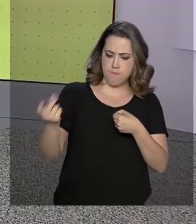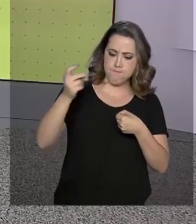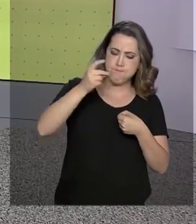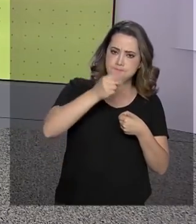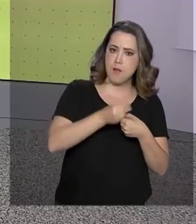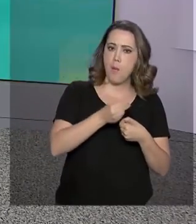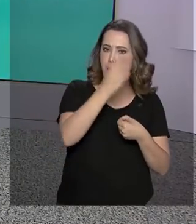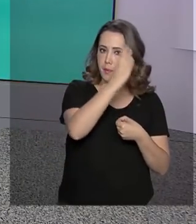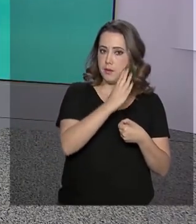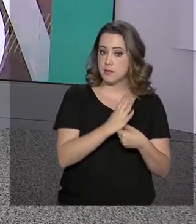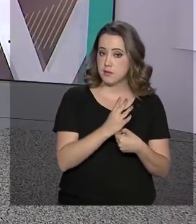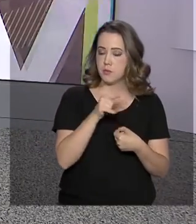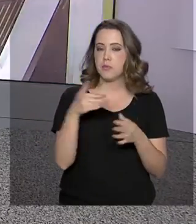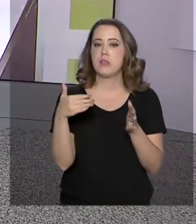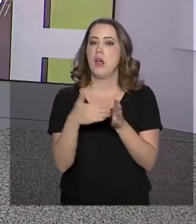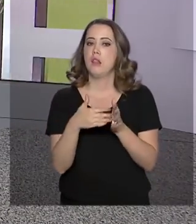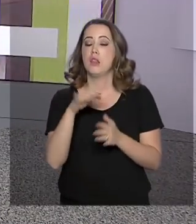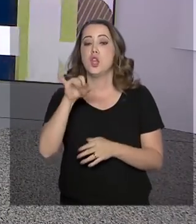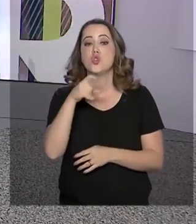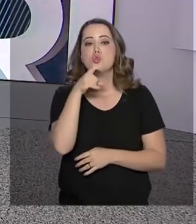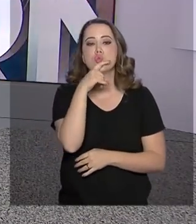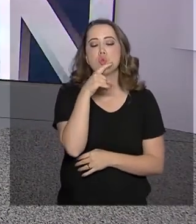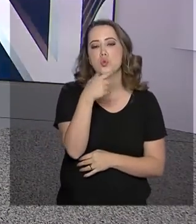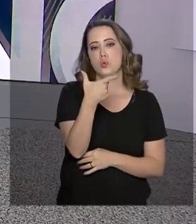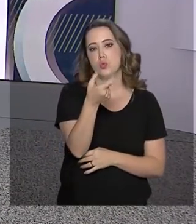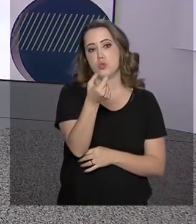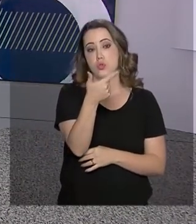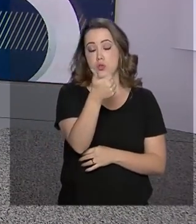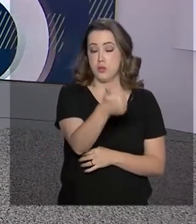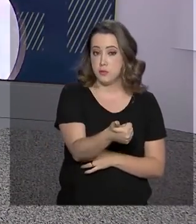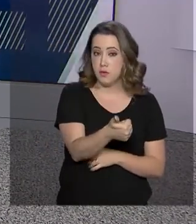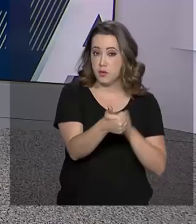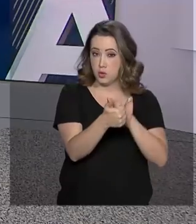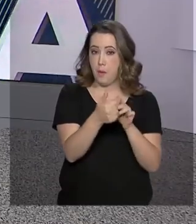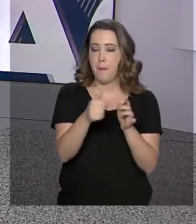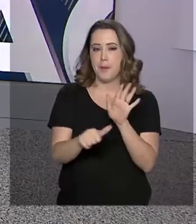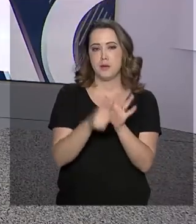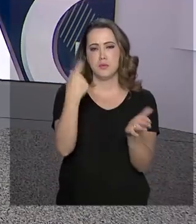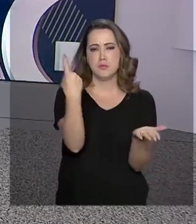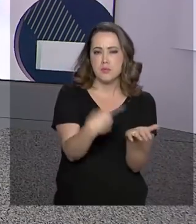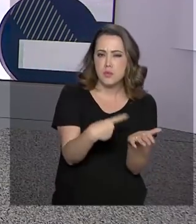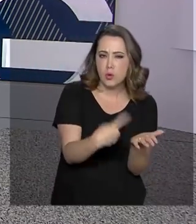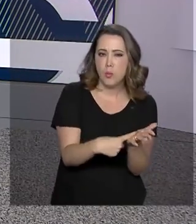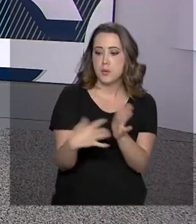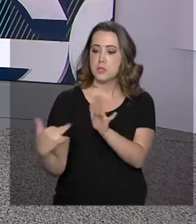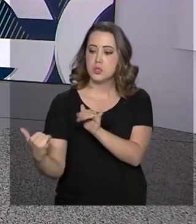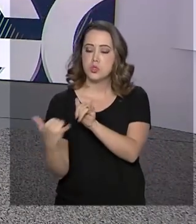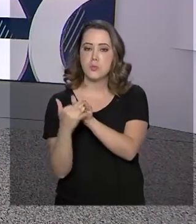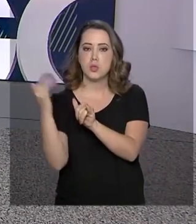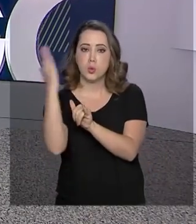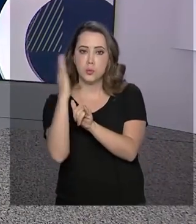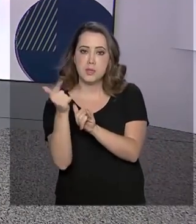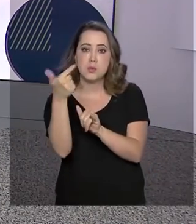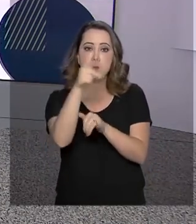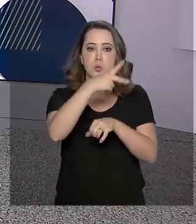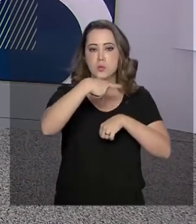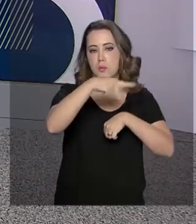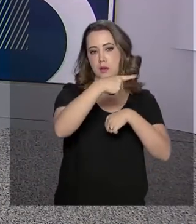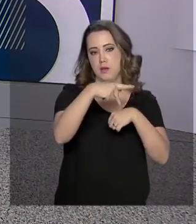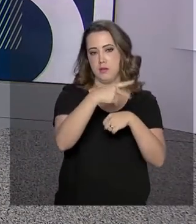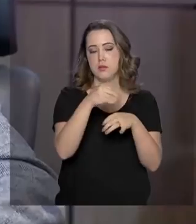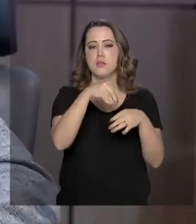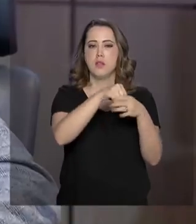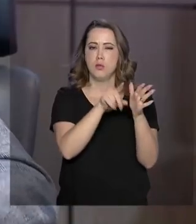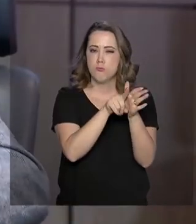julho de 2021 e faz parte do primeiro acordo de leniência envolvendo o Brasil e outros países no âmbito da Lava Jato.